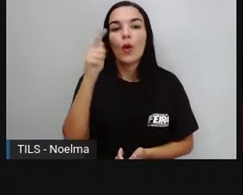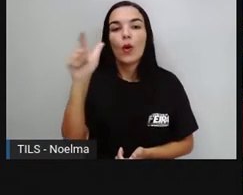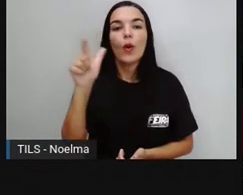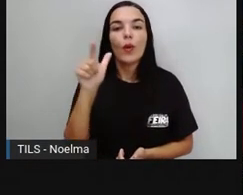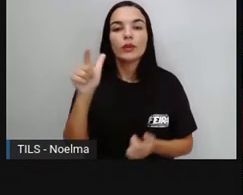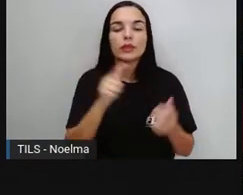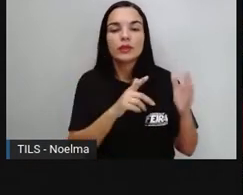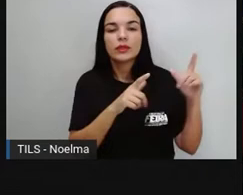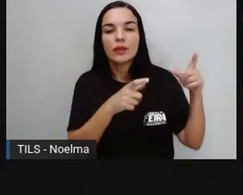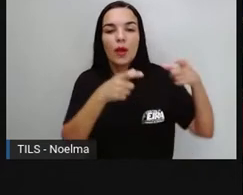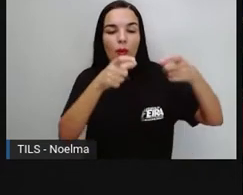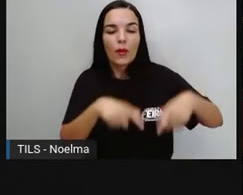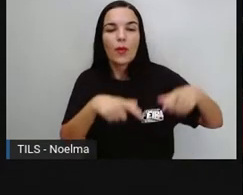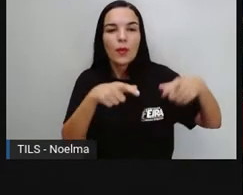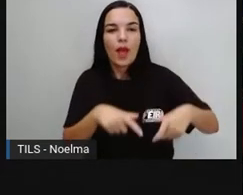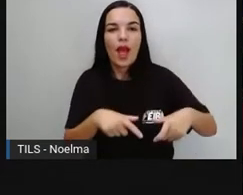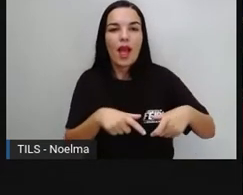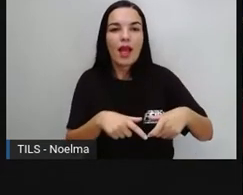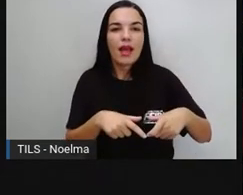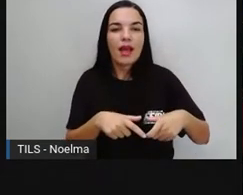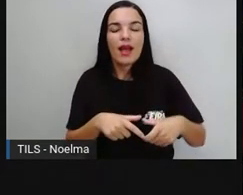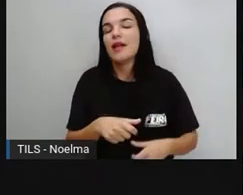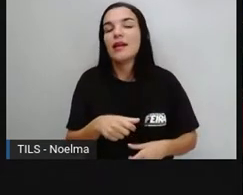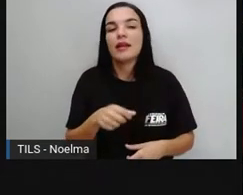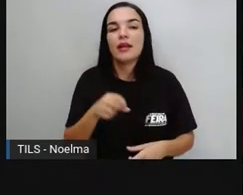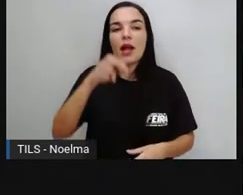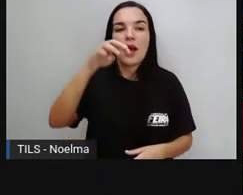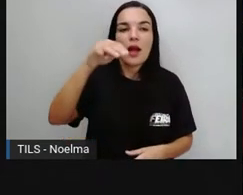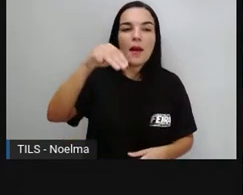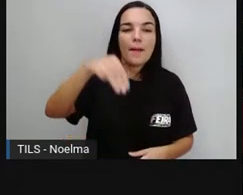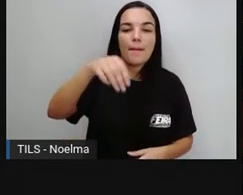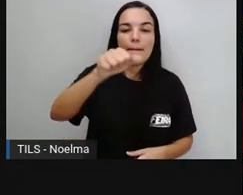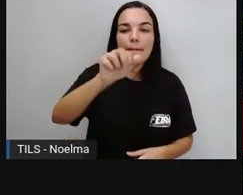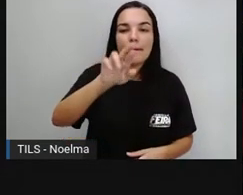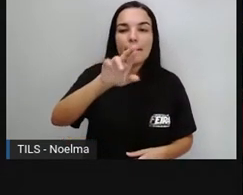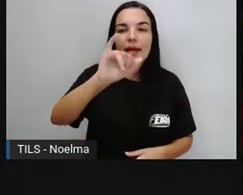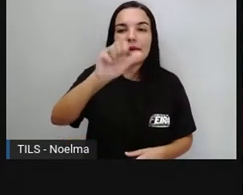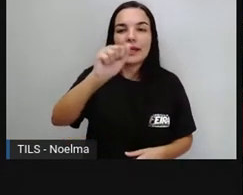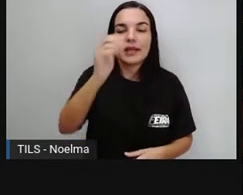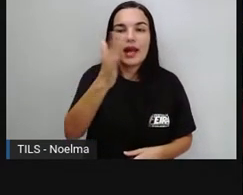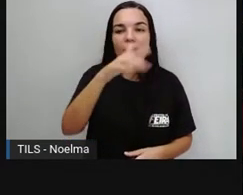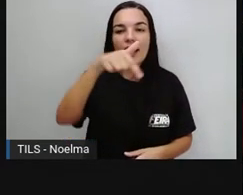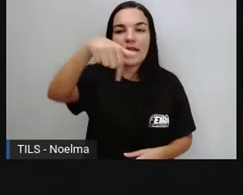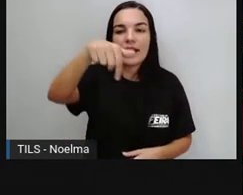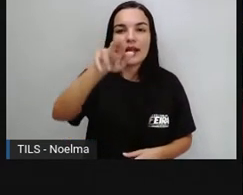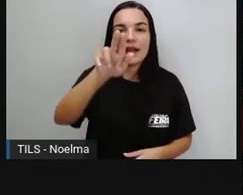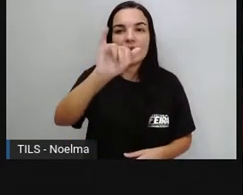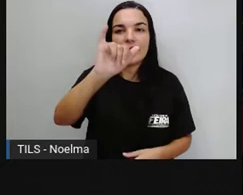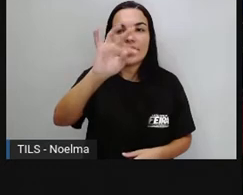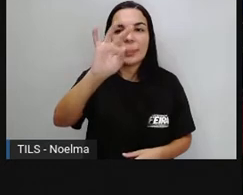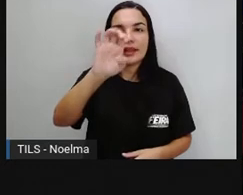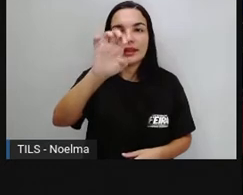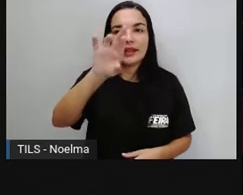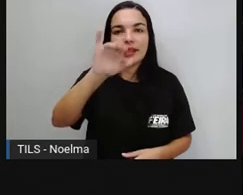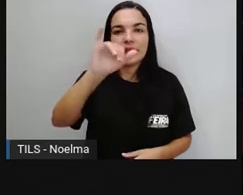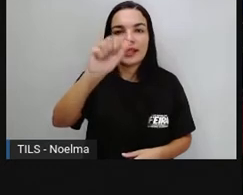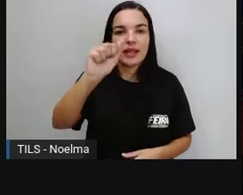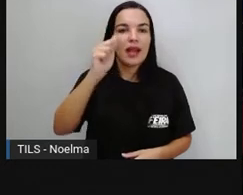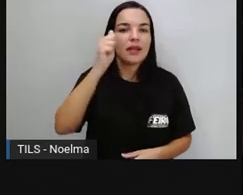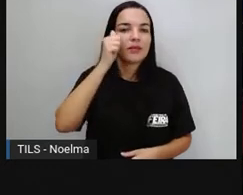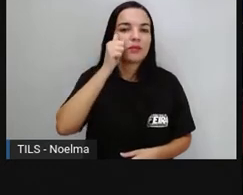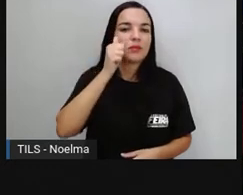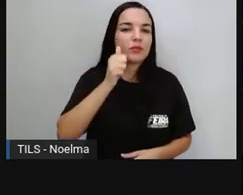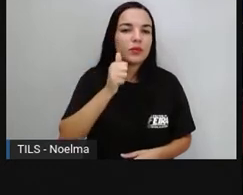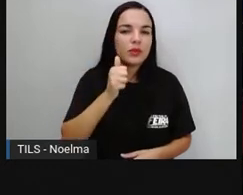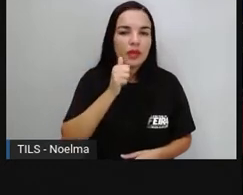fotografia do monumento à Maria Quitéria. Monumento aí que foi construído em homenagem, né? A